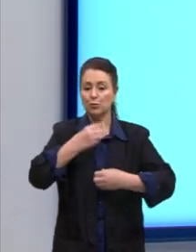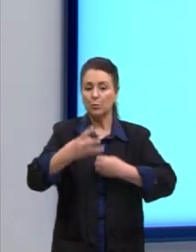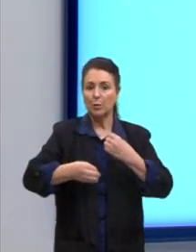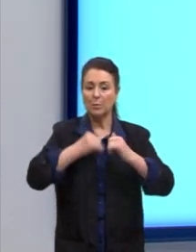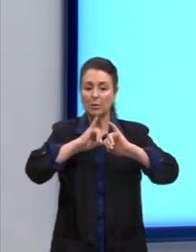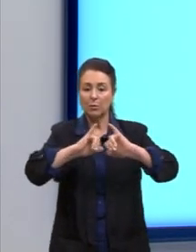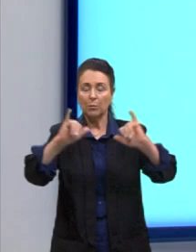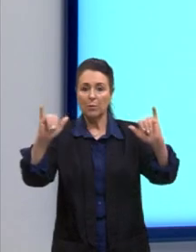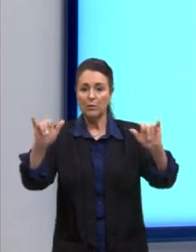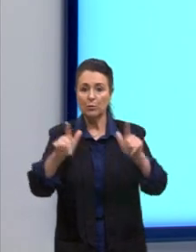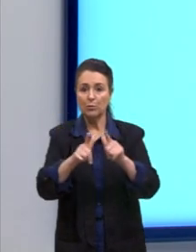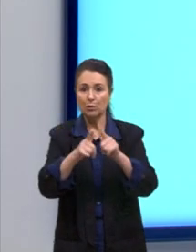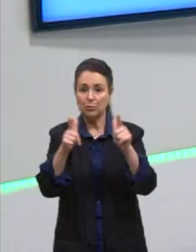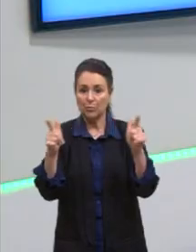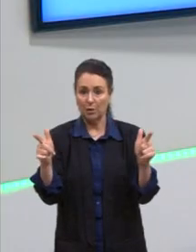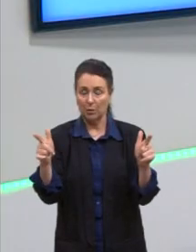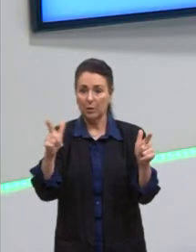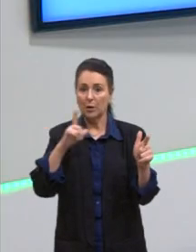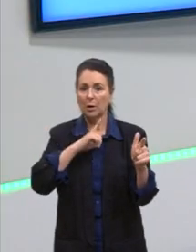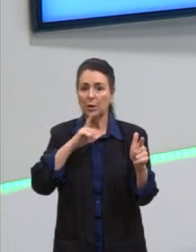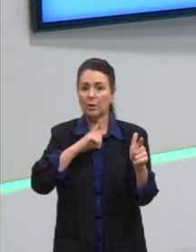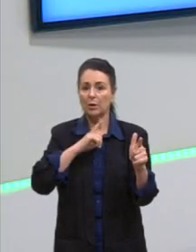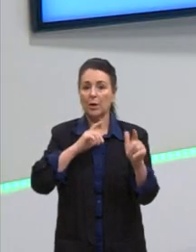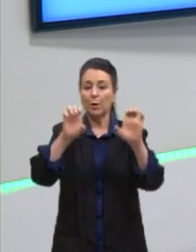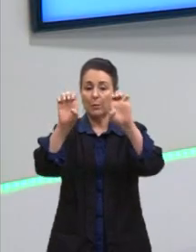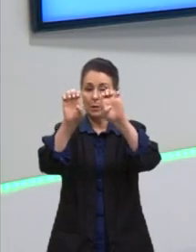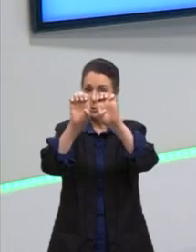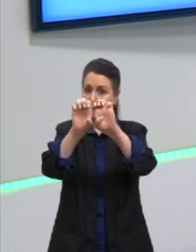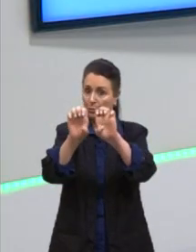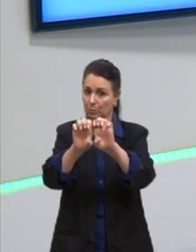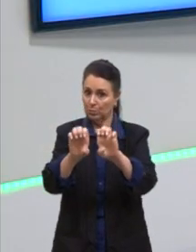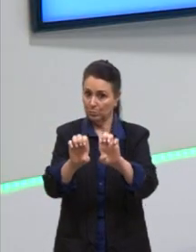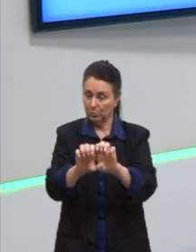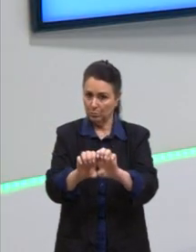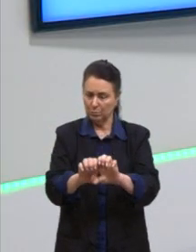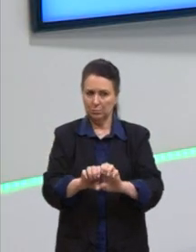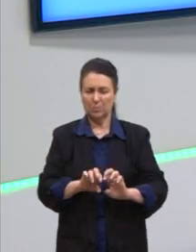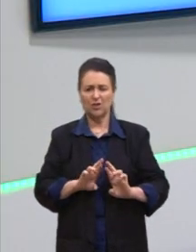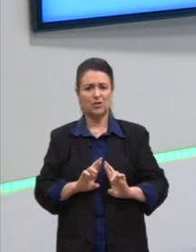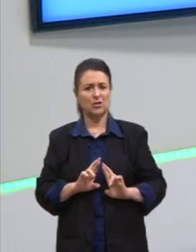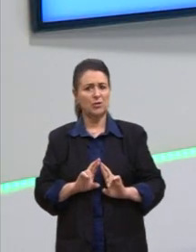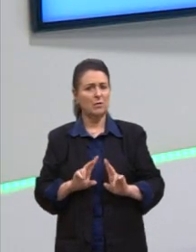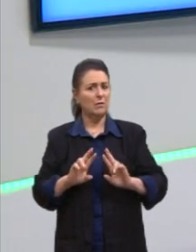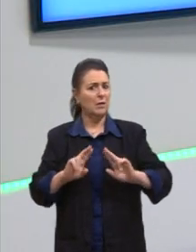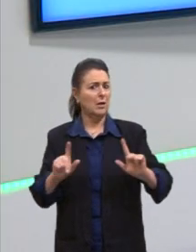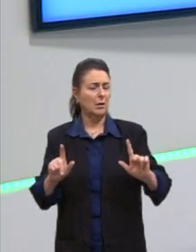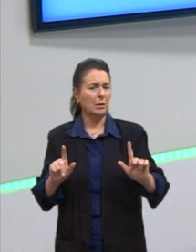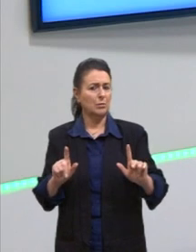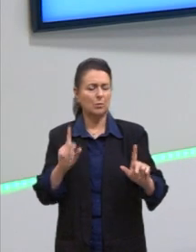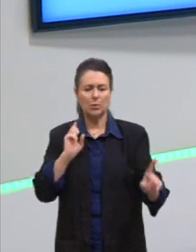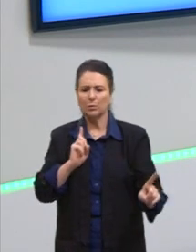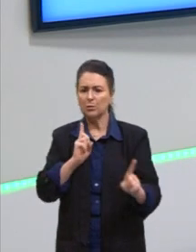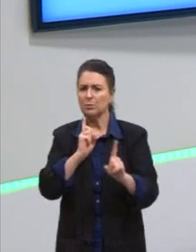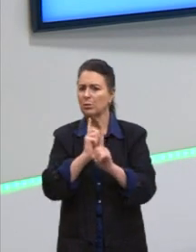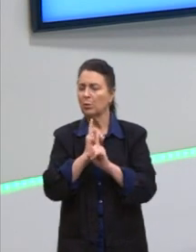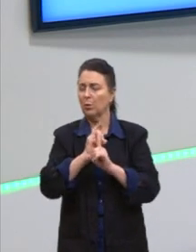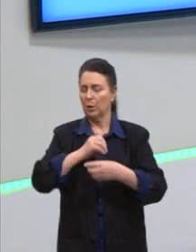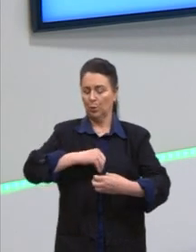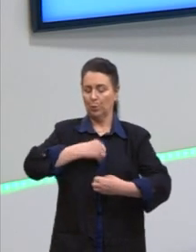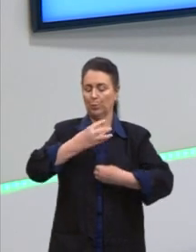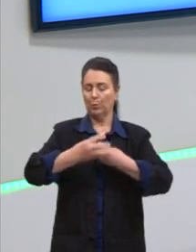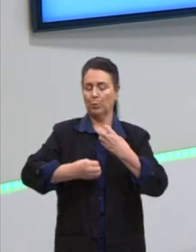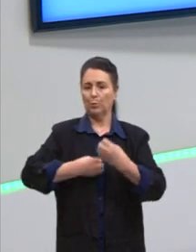jornal. A gente tem aqui uma estrutura que é meio diferente daquela comum que a gente vê em poemas,